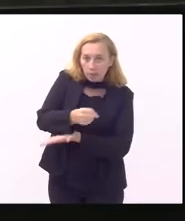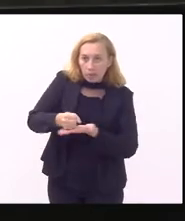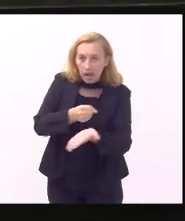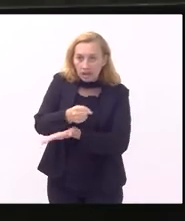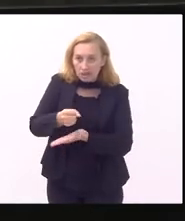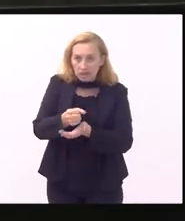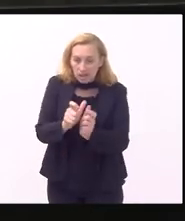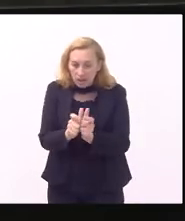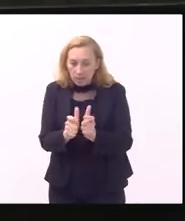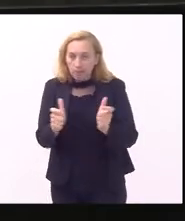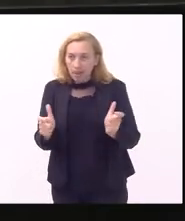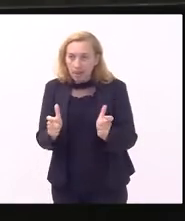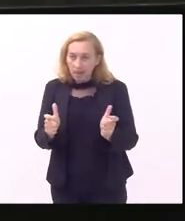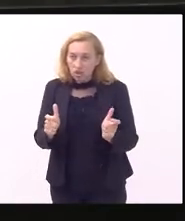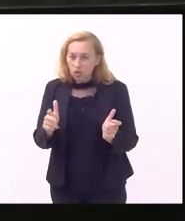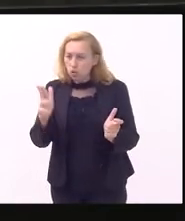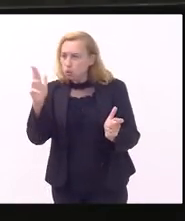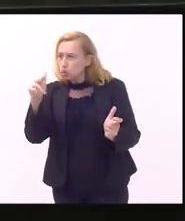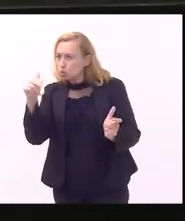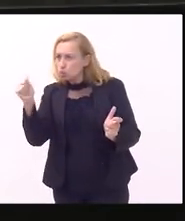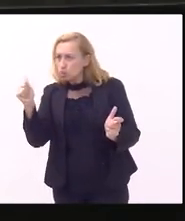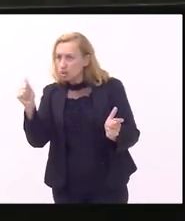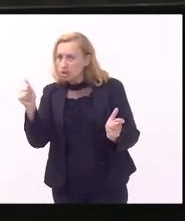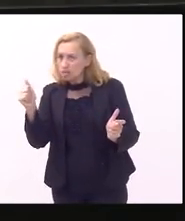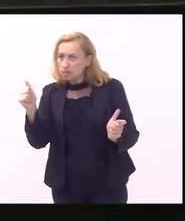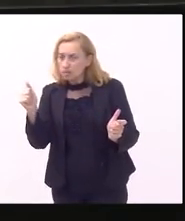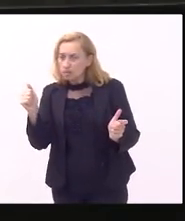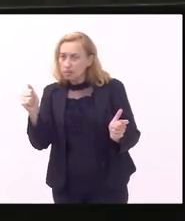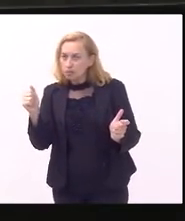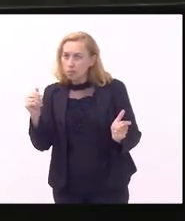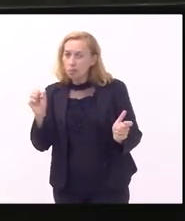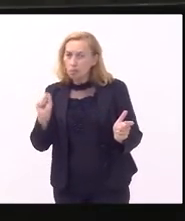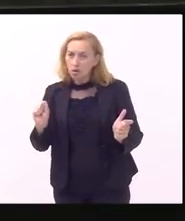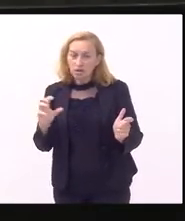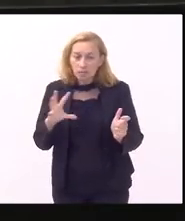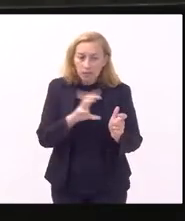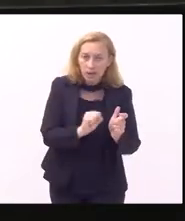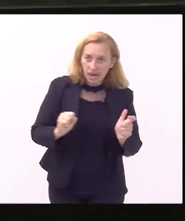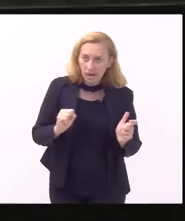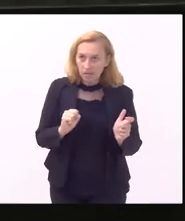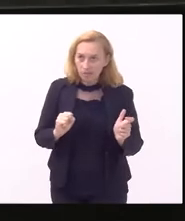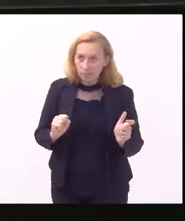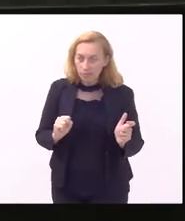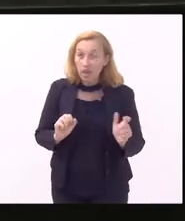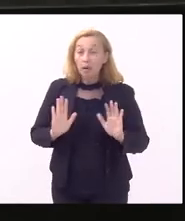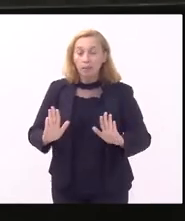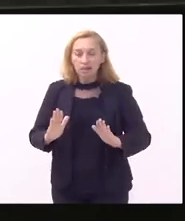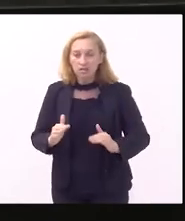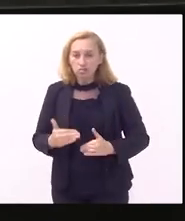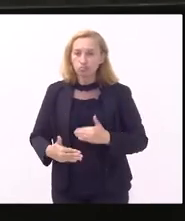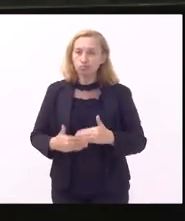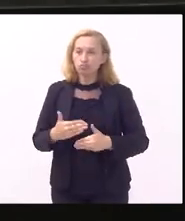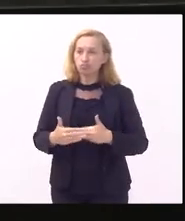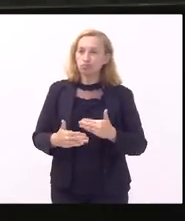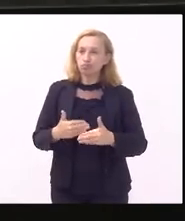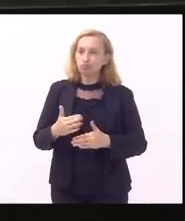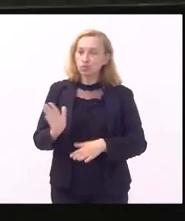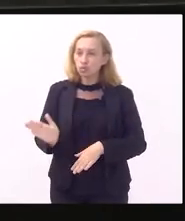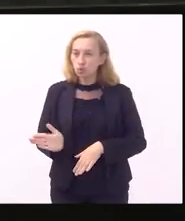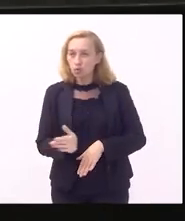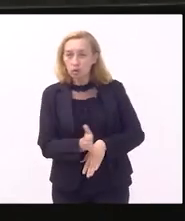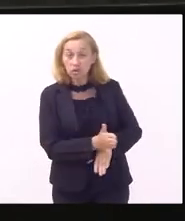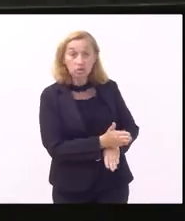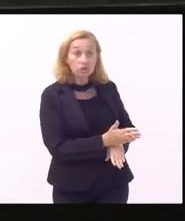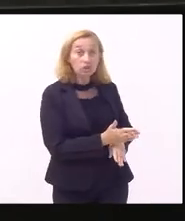maior e ninguém nunca mais pode mexer naquele salário base só que com o passar do tempo acabou